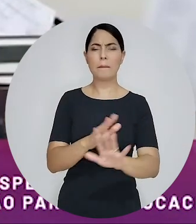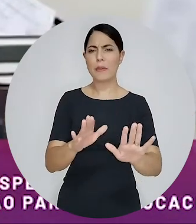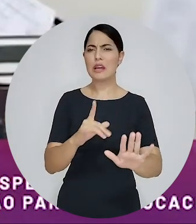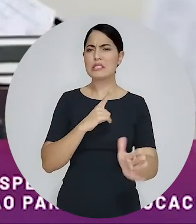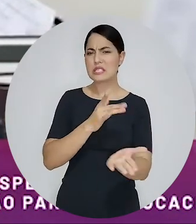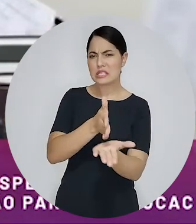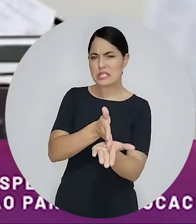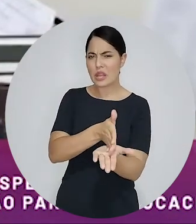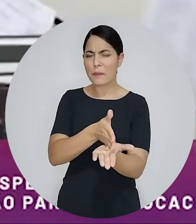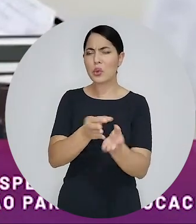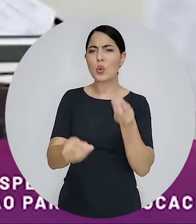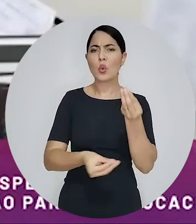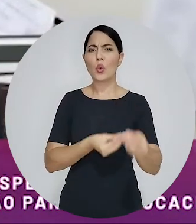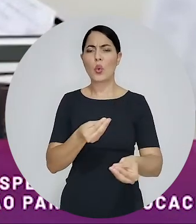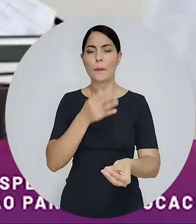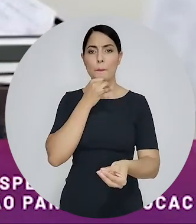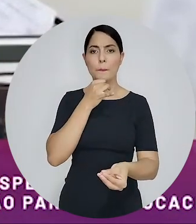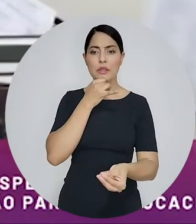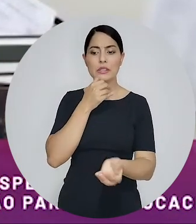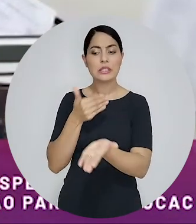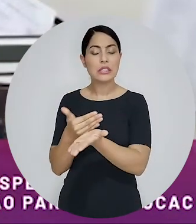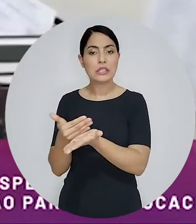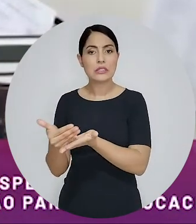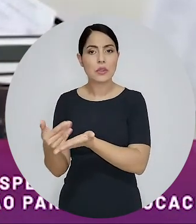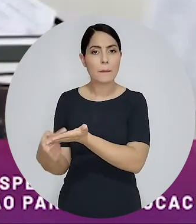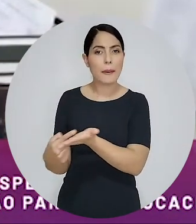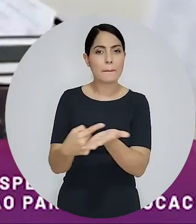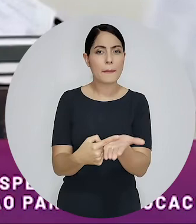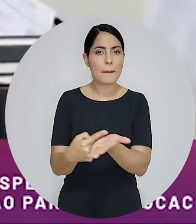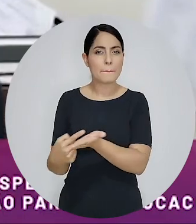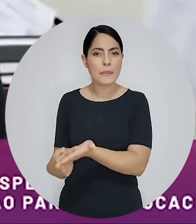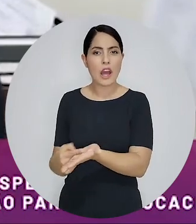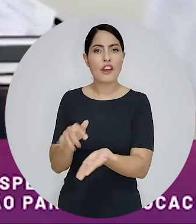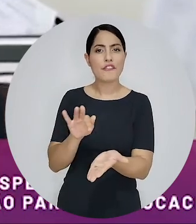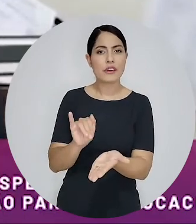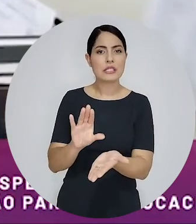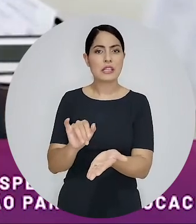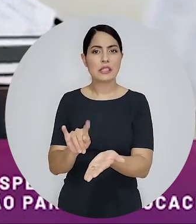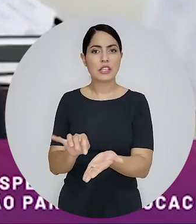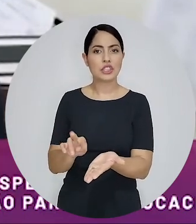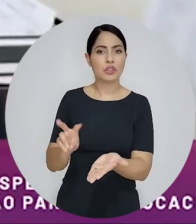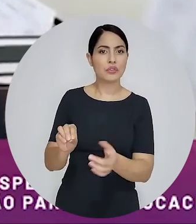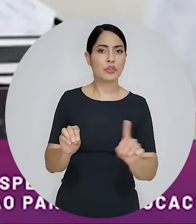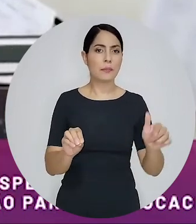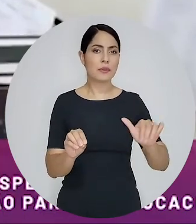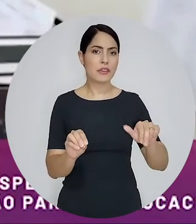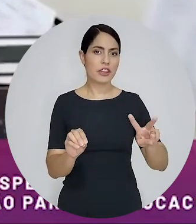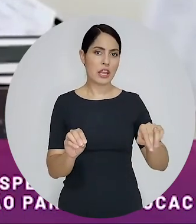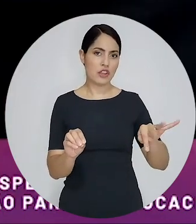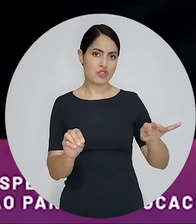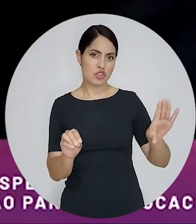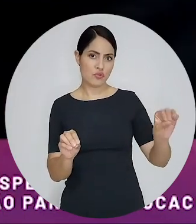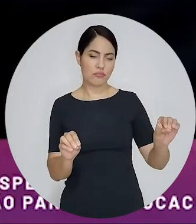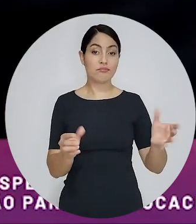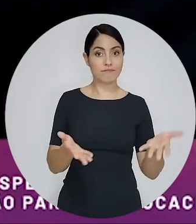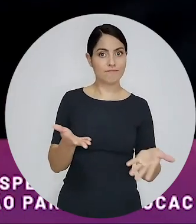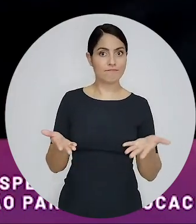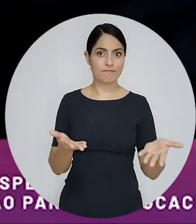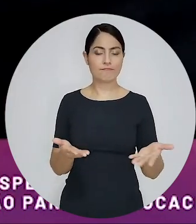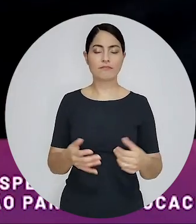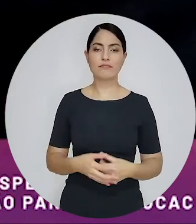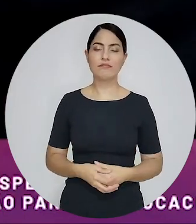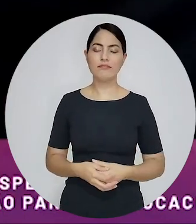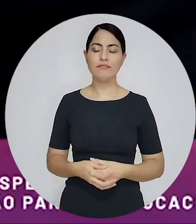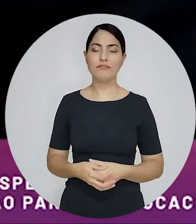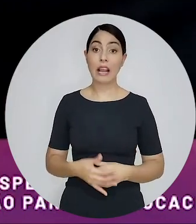eu mesmo já fiz mediações que eu inicio facilitativo tem pontos que eu tenho que ser muito avaliativo a minha leitura